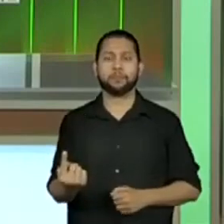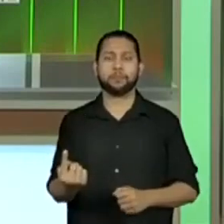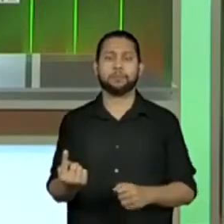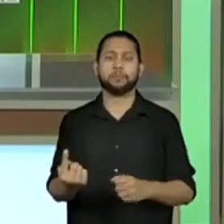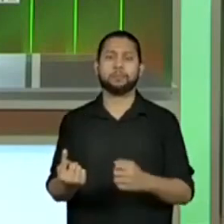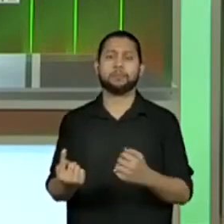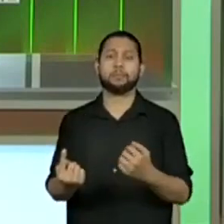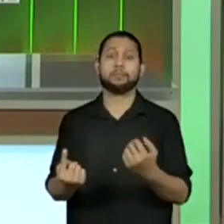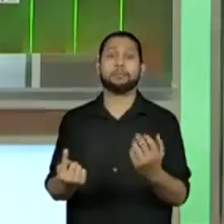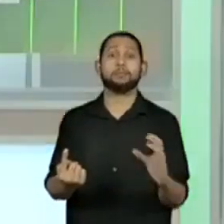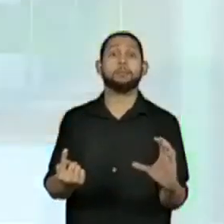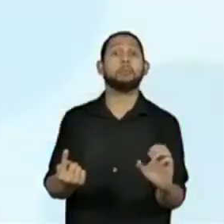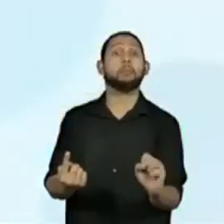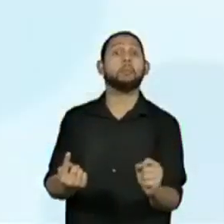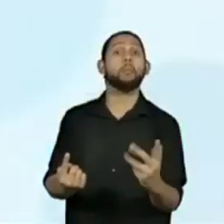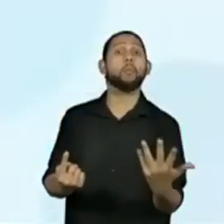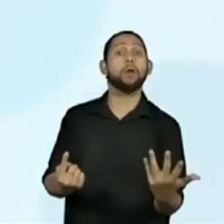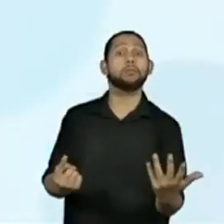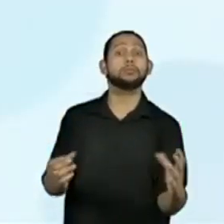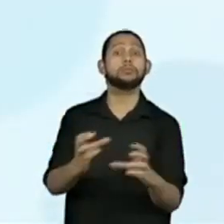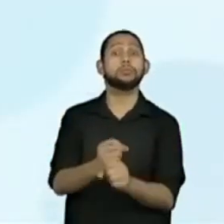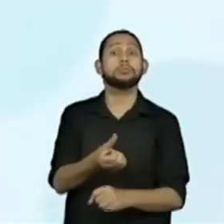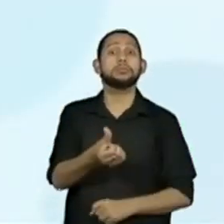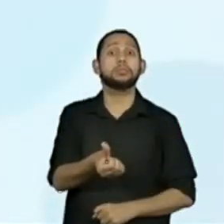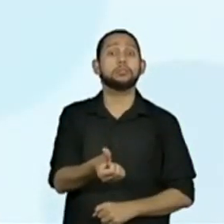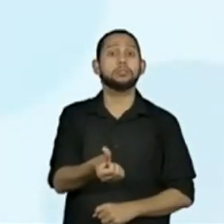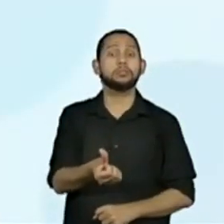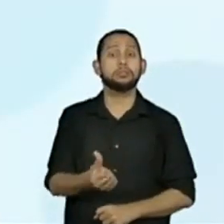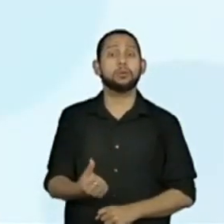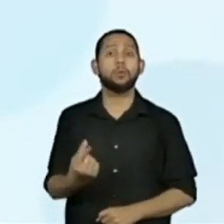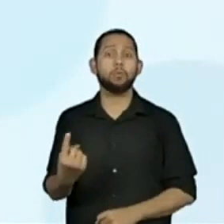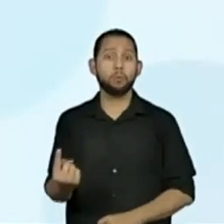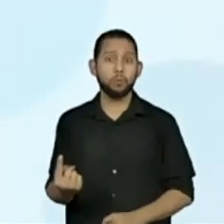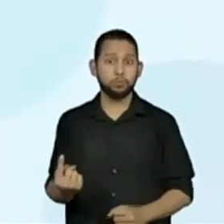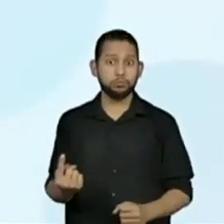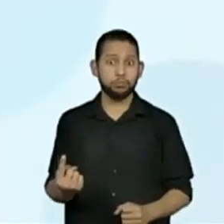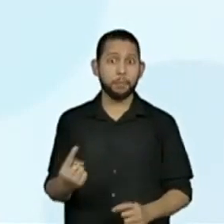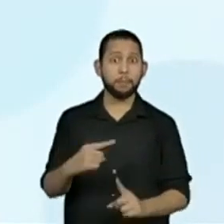mais... O outro dado tem que estar com qual face?